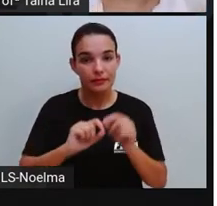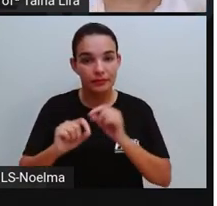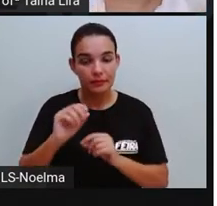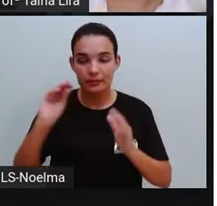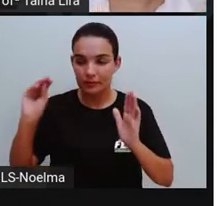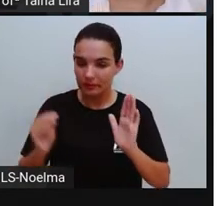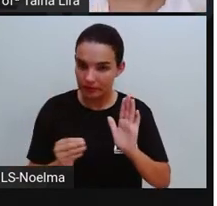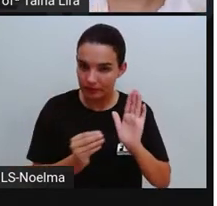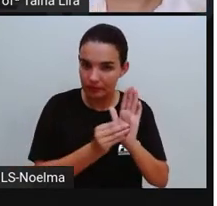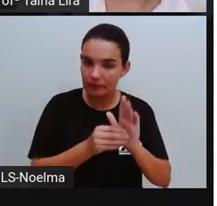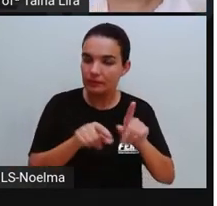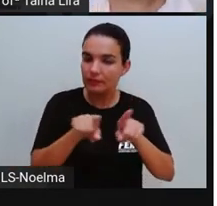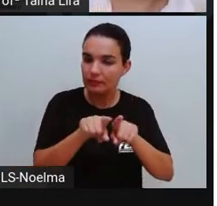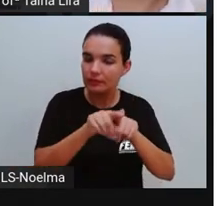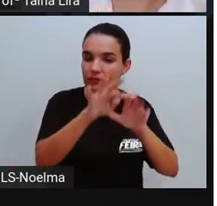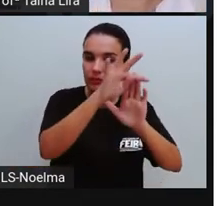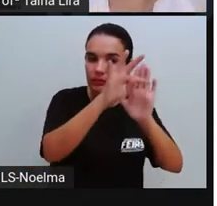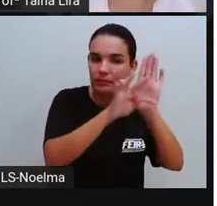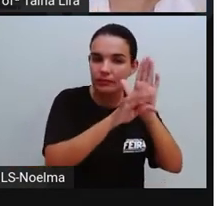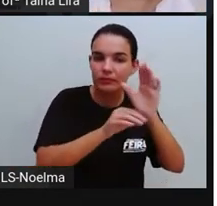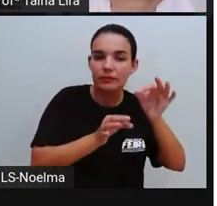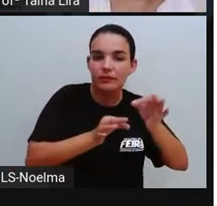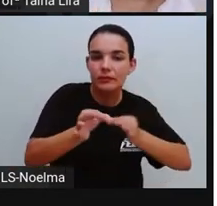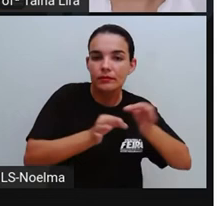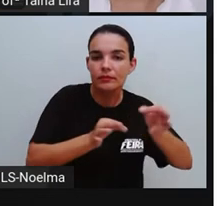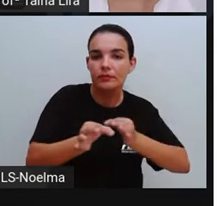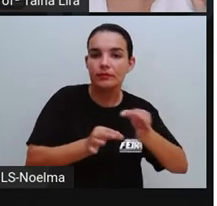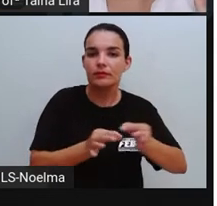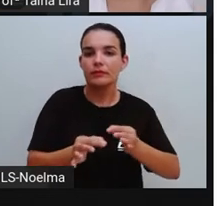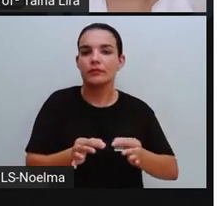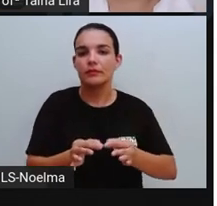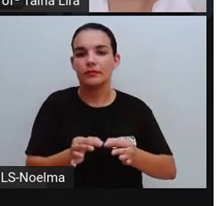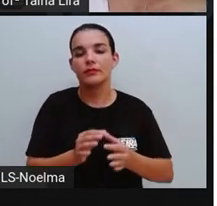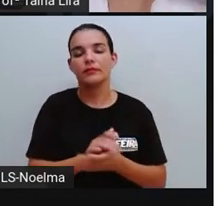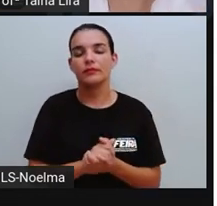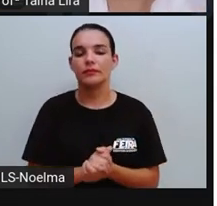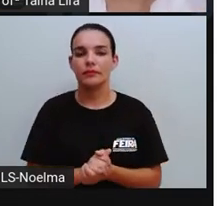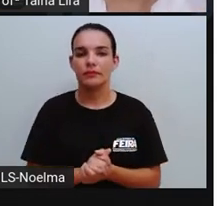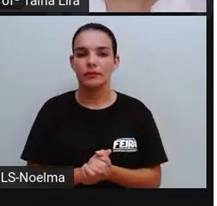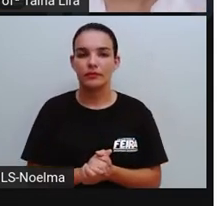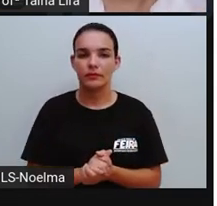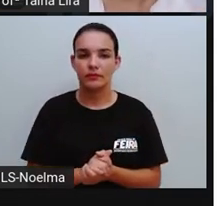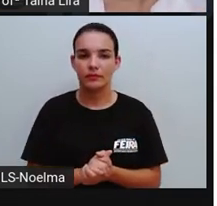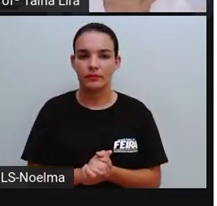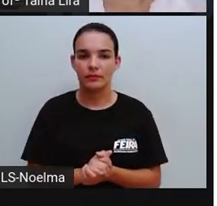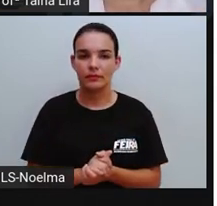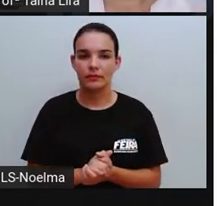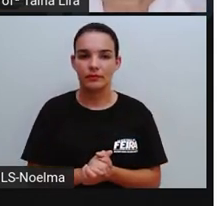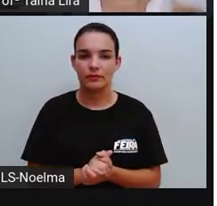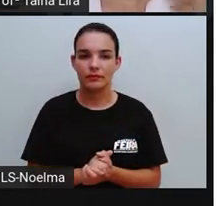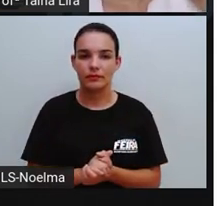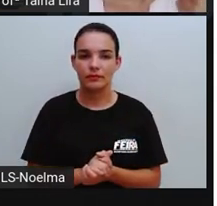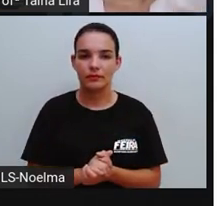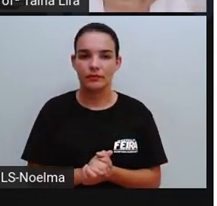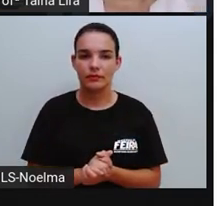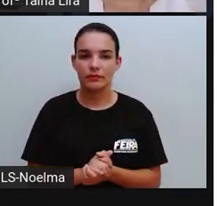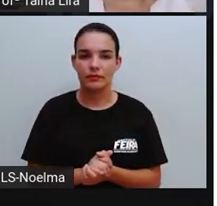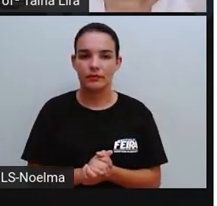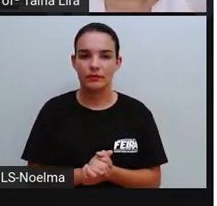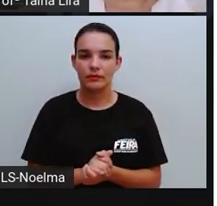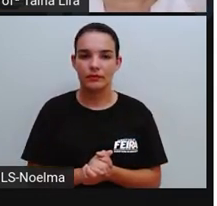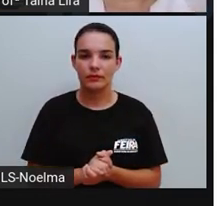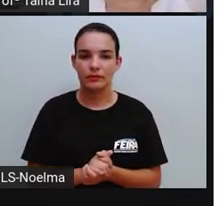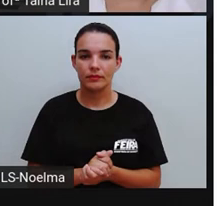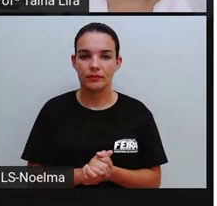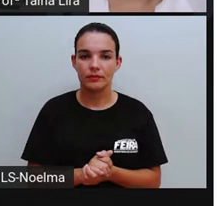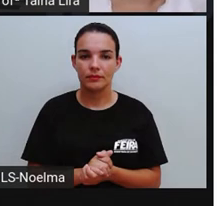acontecimentos em ordem cronológica. Primeiro o que aconteceu primeiro e depois o que aconteceu, né, mais para